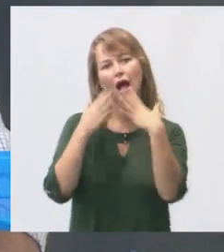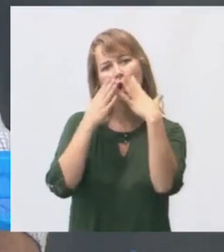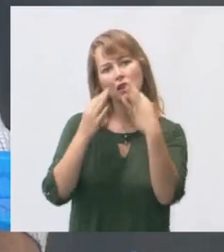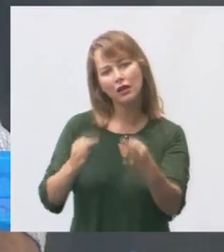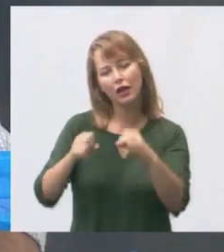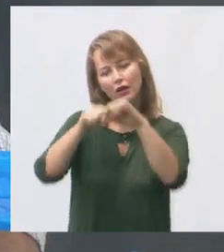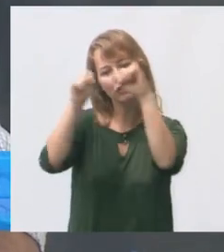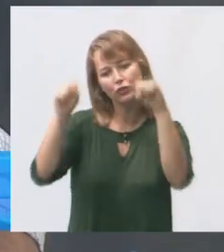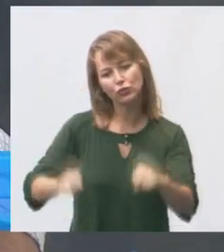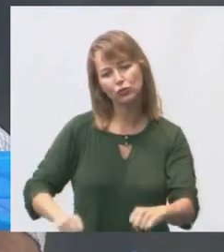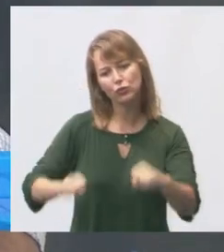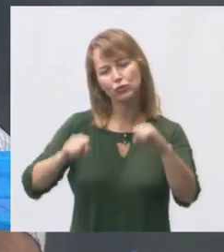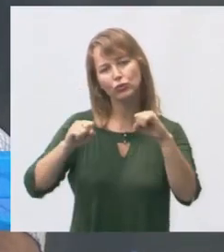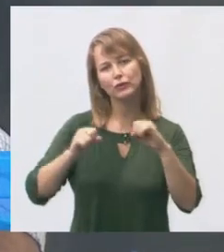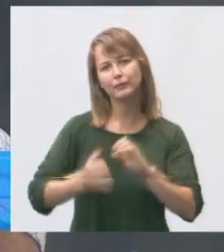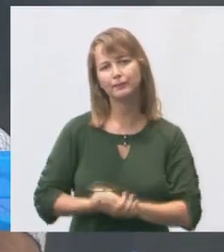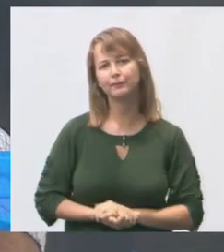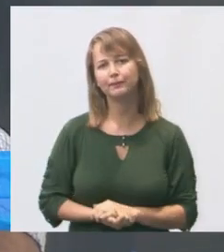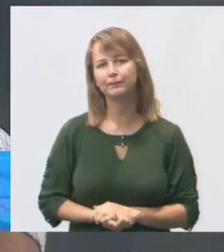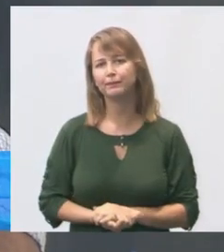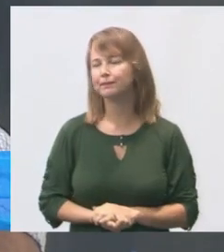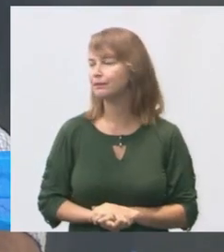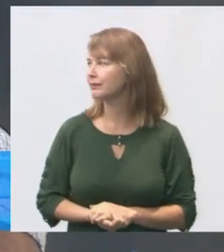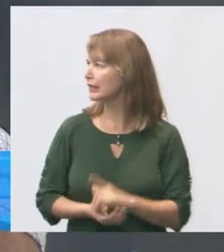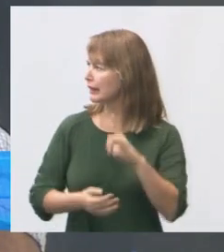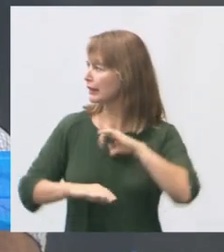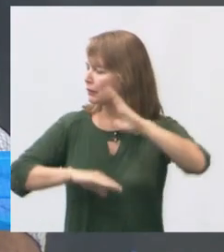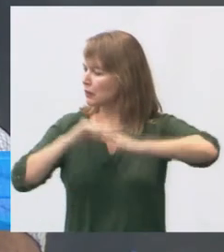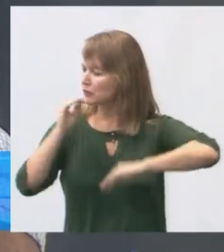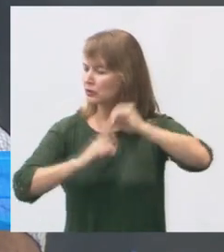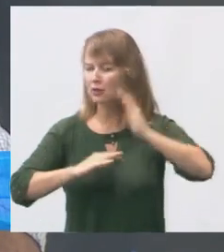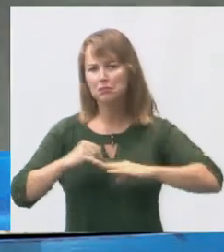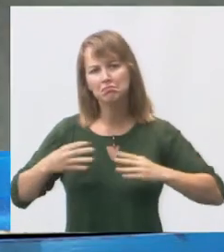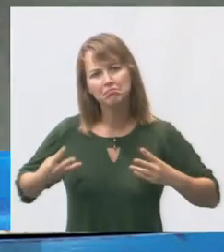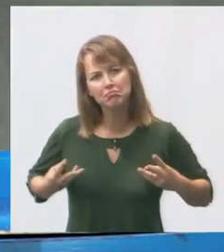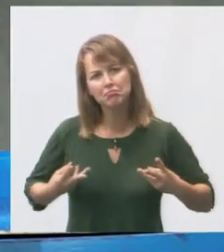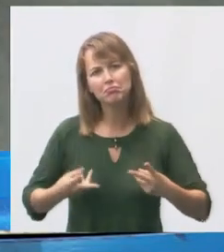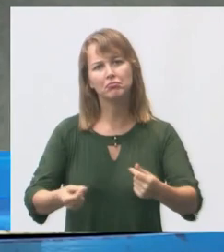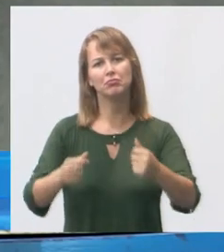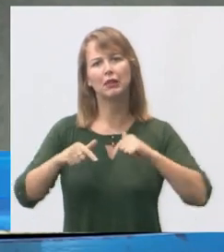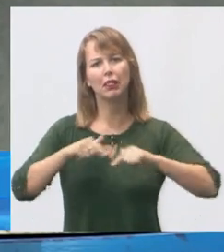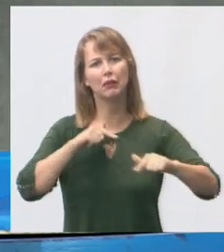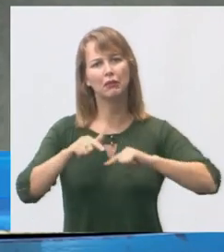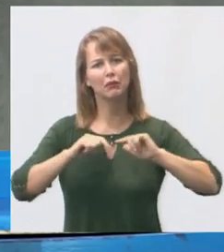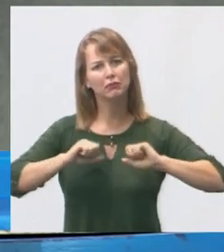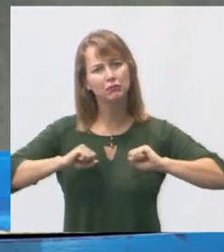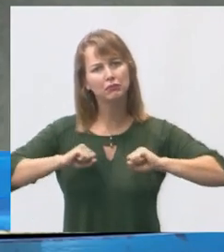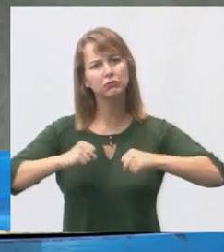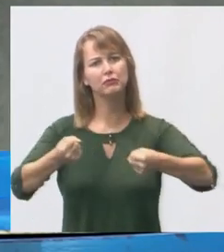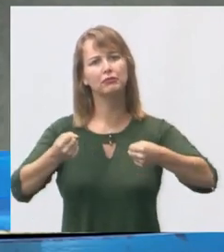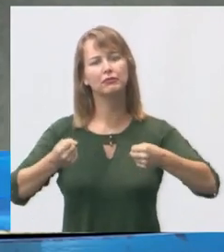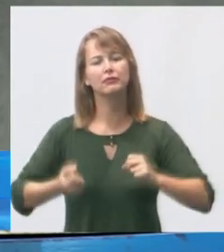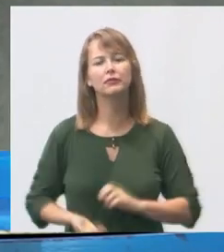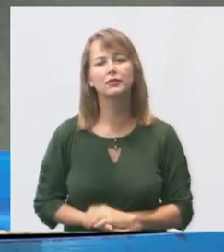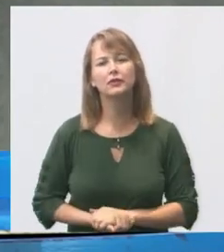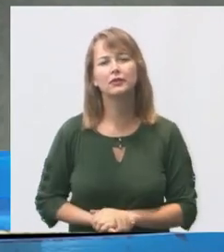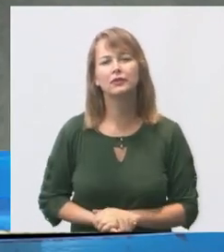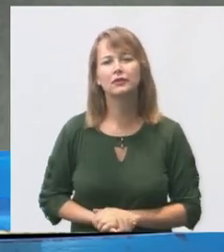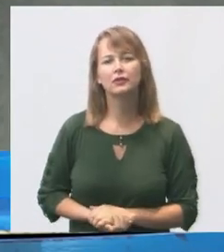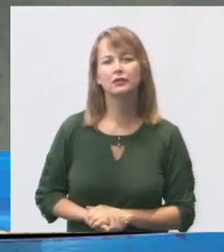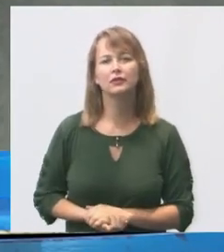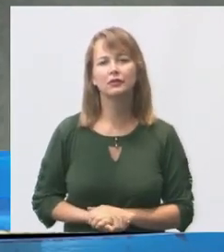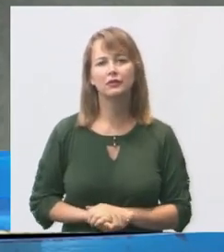sua estrutura física. Sim, tem bons profissionais as pessoas trabalham Os oficineiros que estão lá são show de bola. Sim.